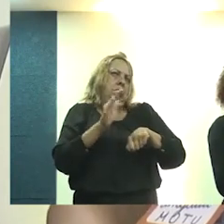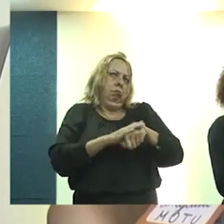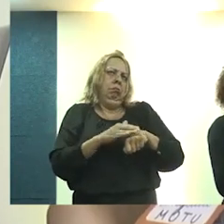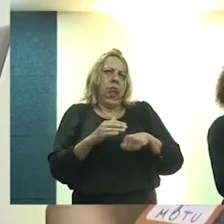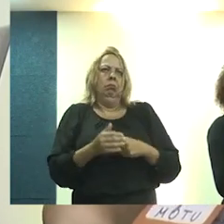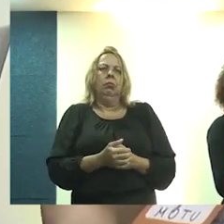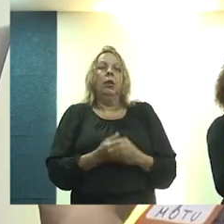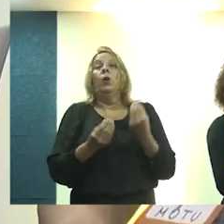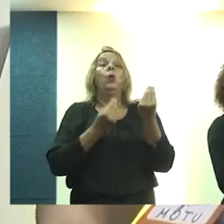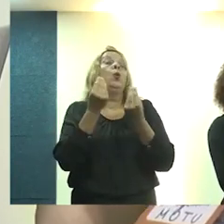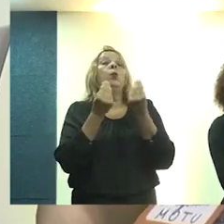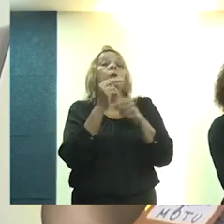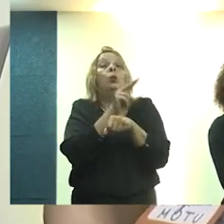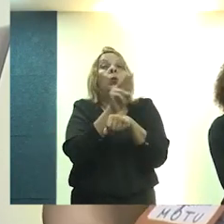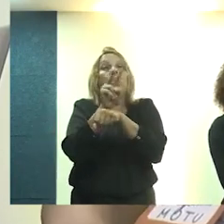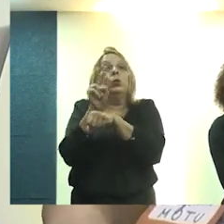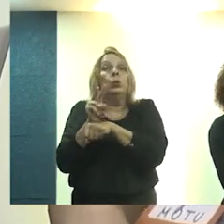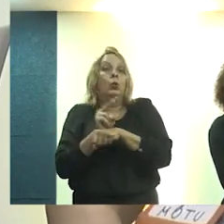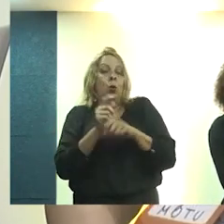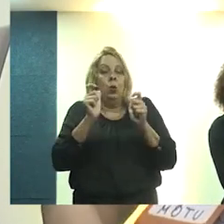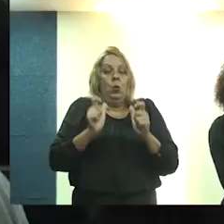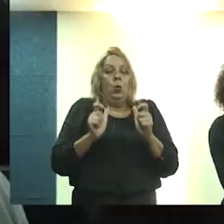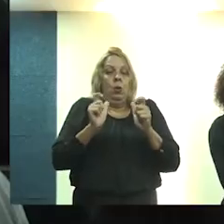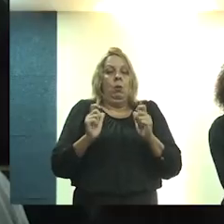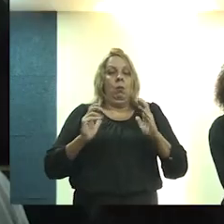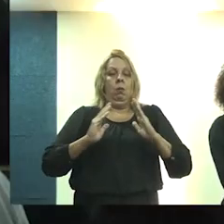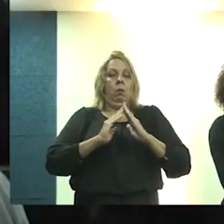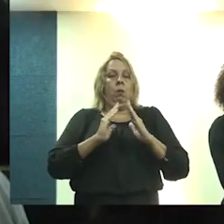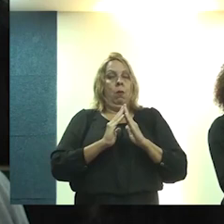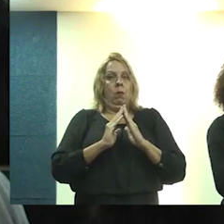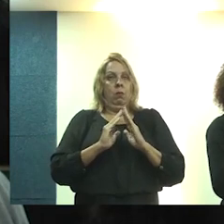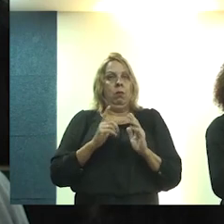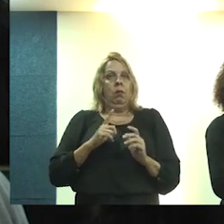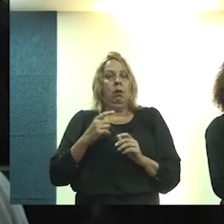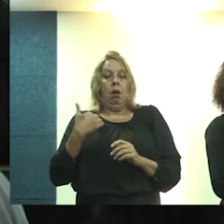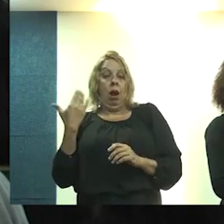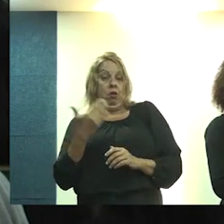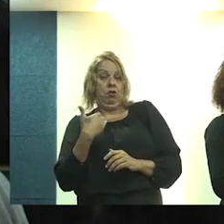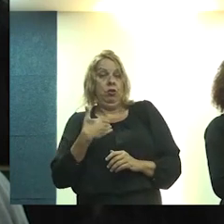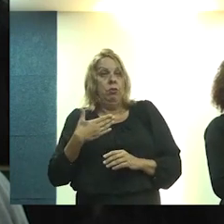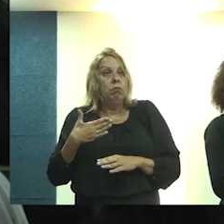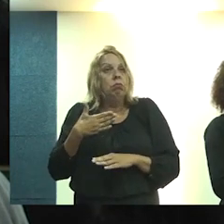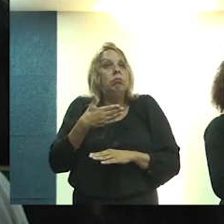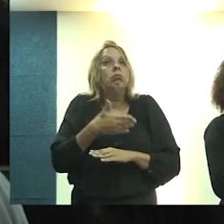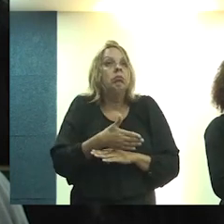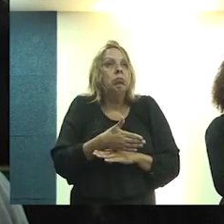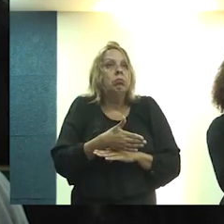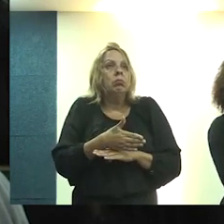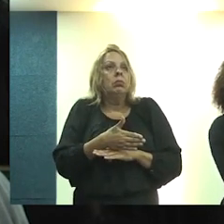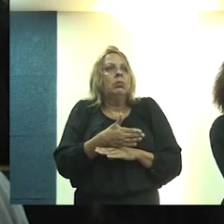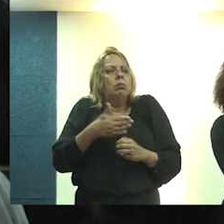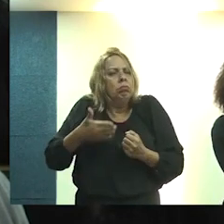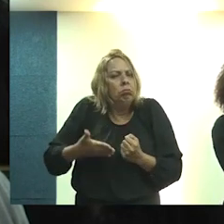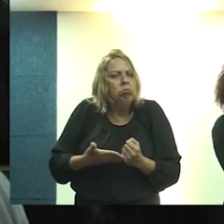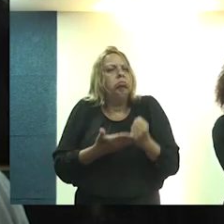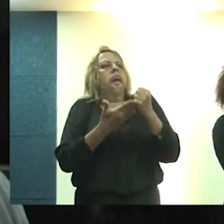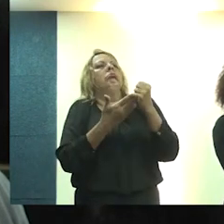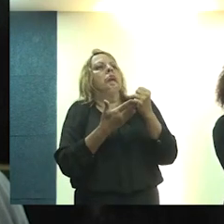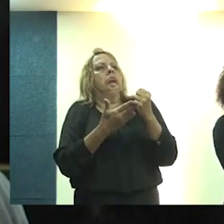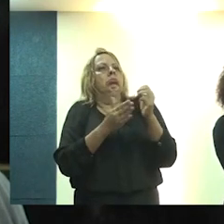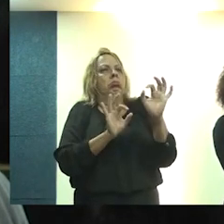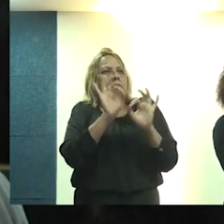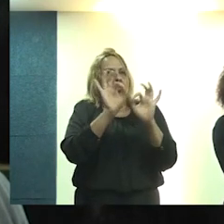como cuidar do seu lugar, e a gente entra como um colaborador,